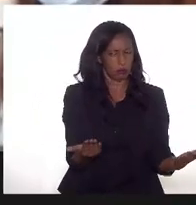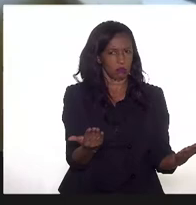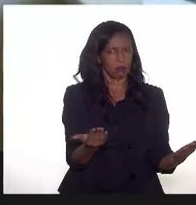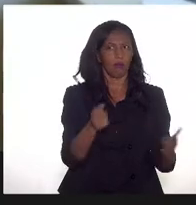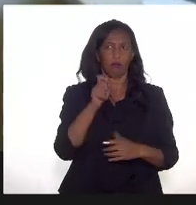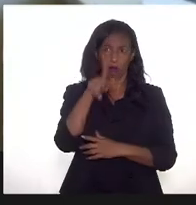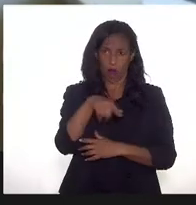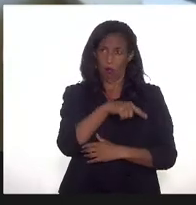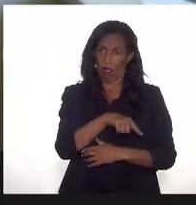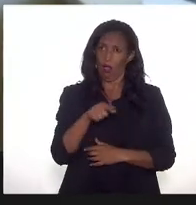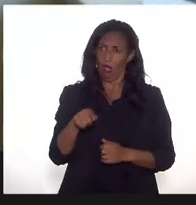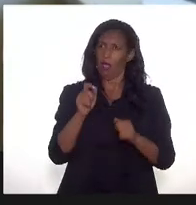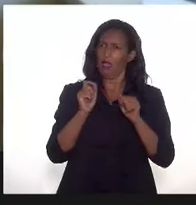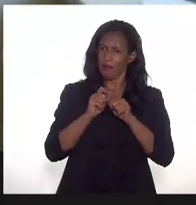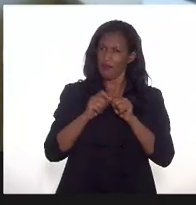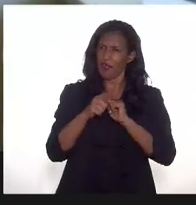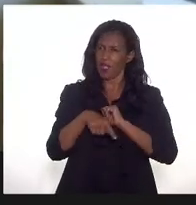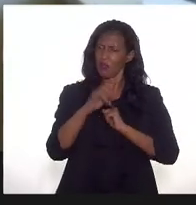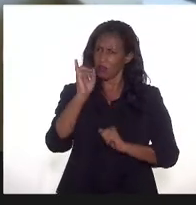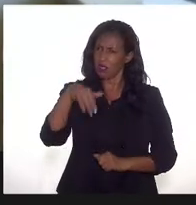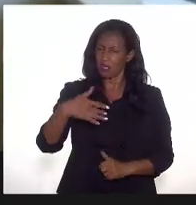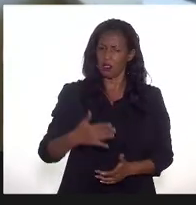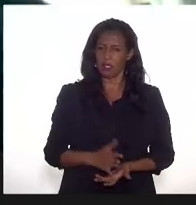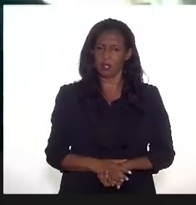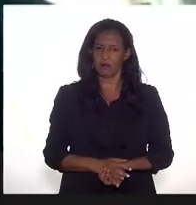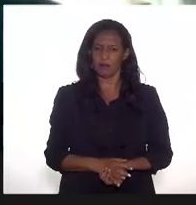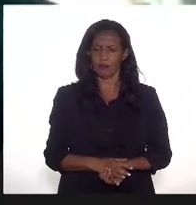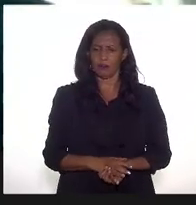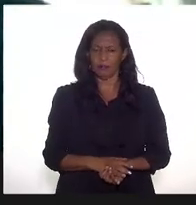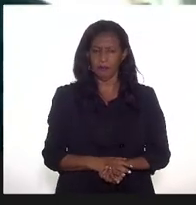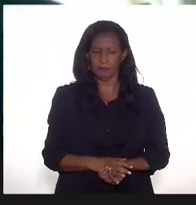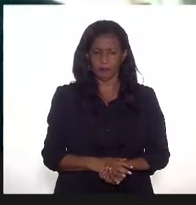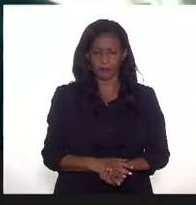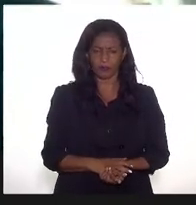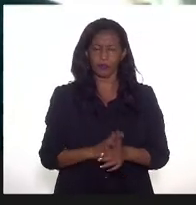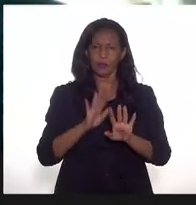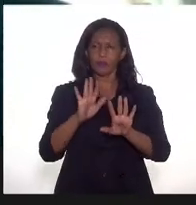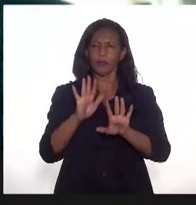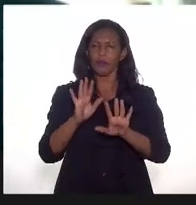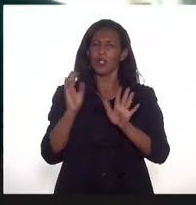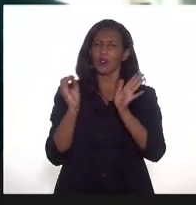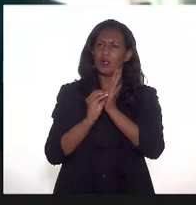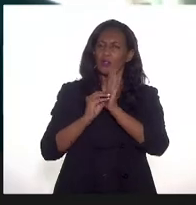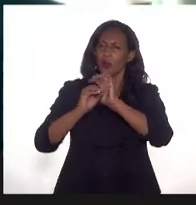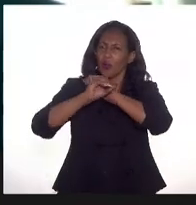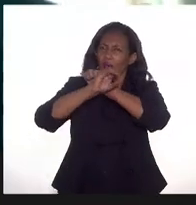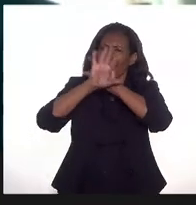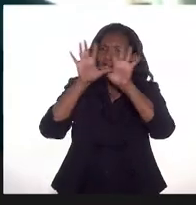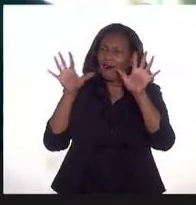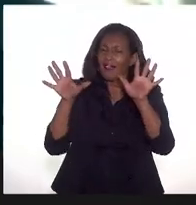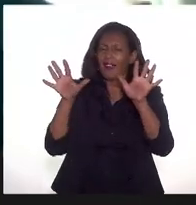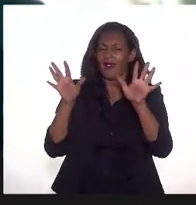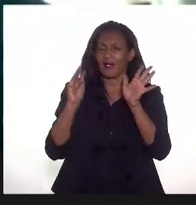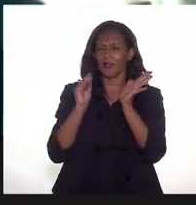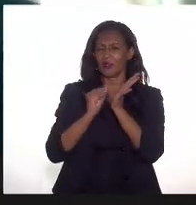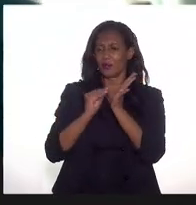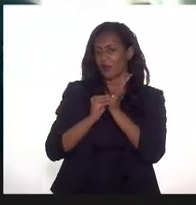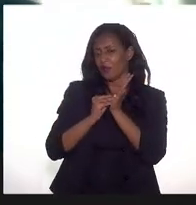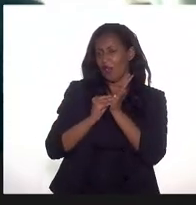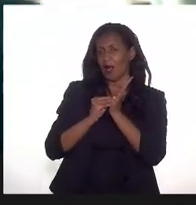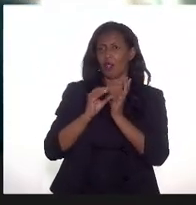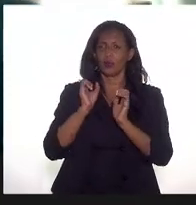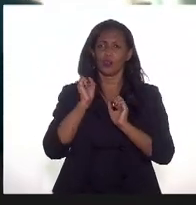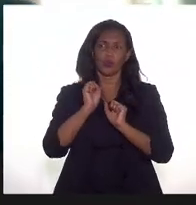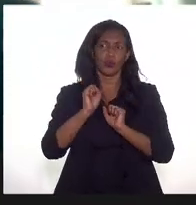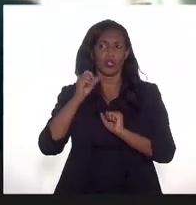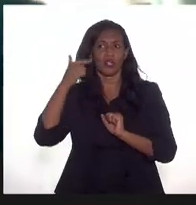Se é feito, tem registro, né? Eu só... Não ficou claro? periodicidade, deputado Luiz Paulo, pode ter sido feita uma ou